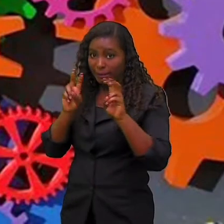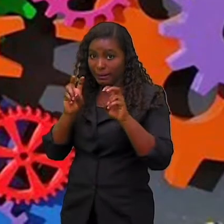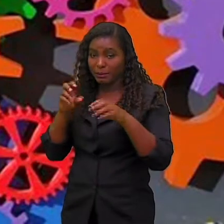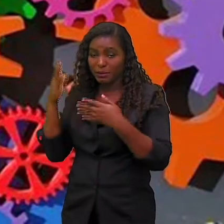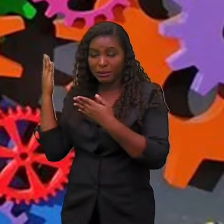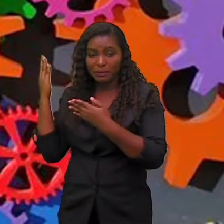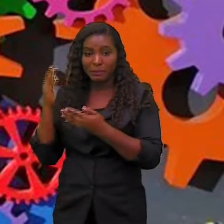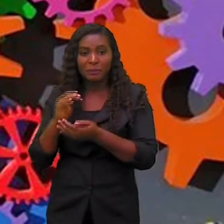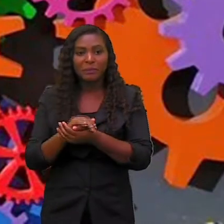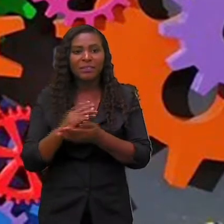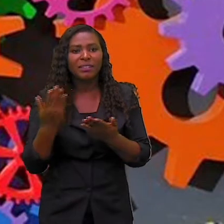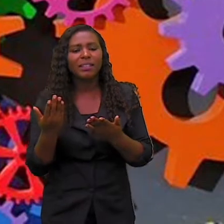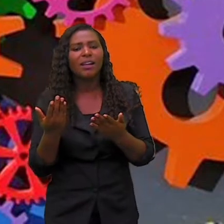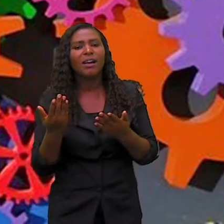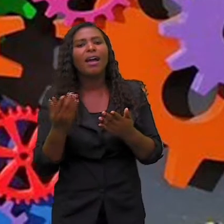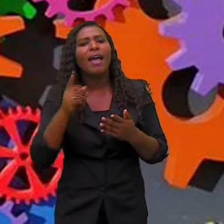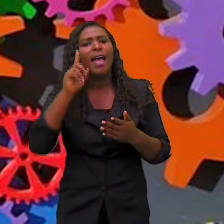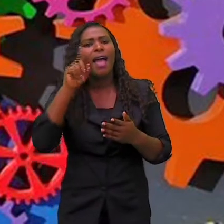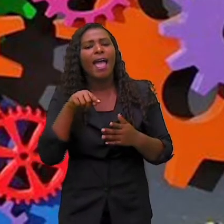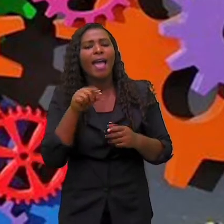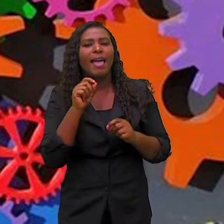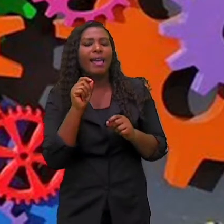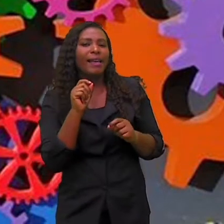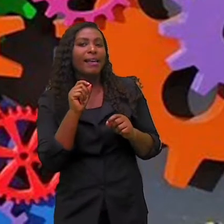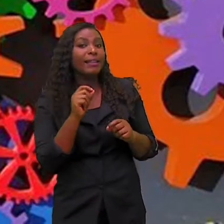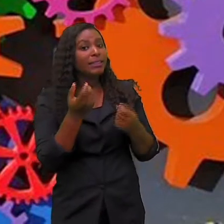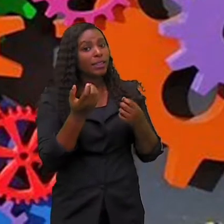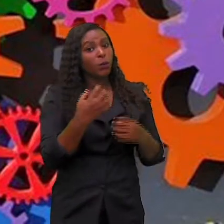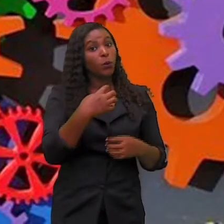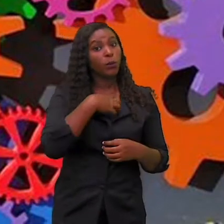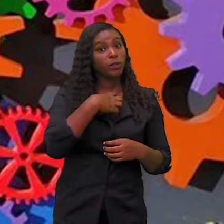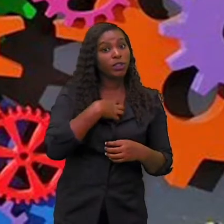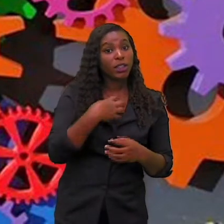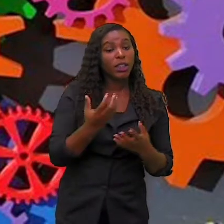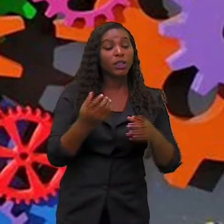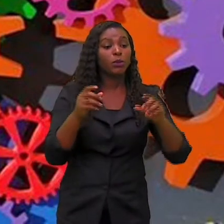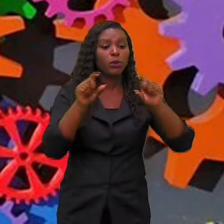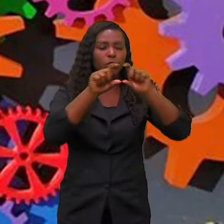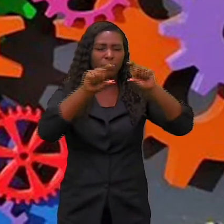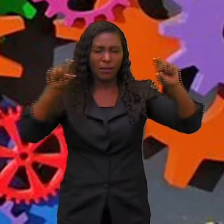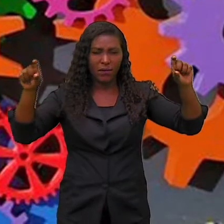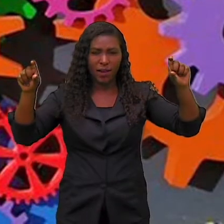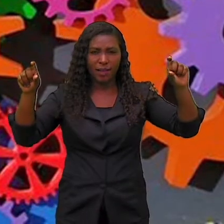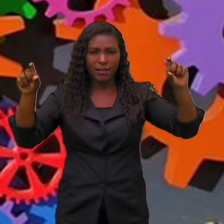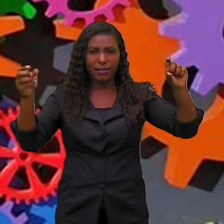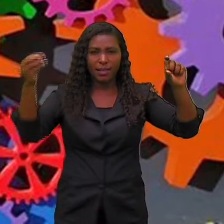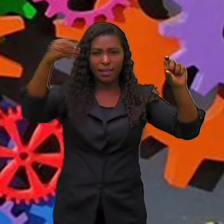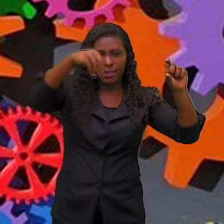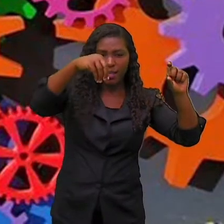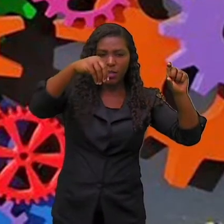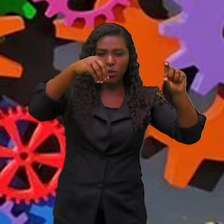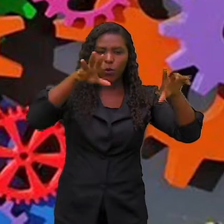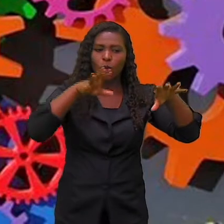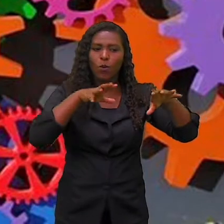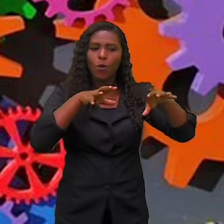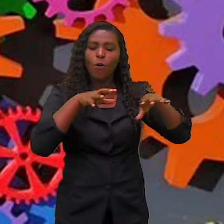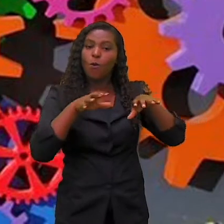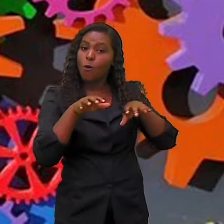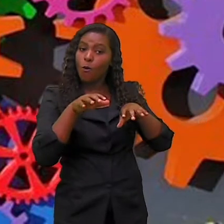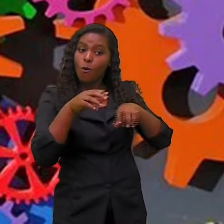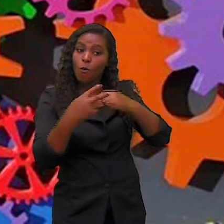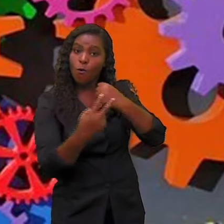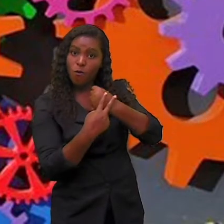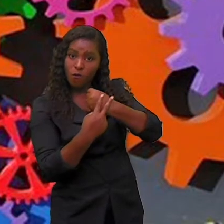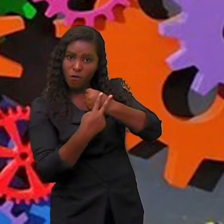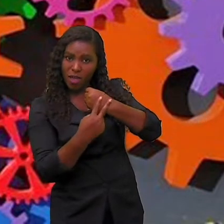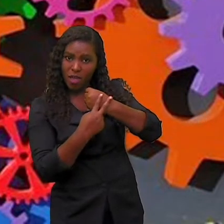vozes do verbo são a forma como os verbos se apresentam na oração a fim de que pessoal? Determinar se